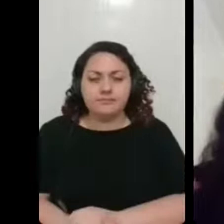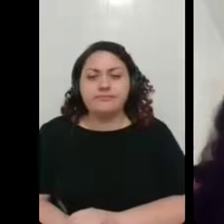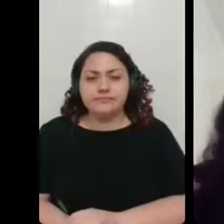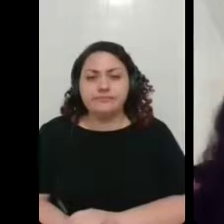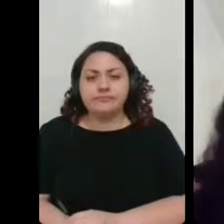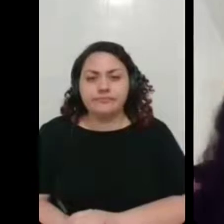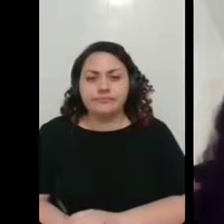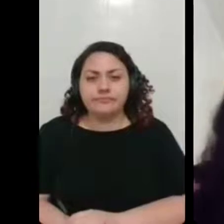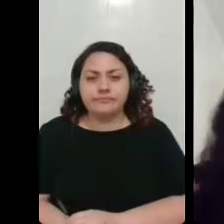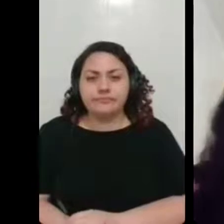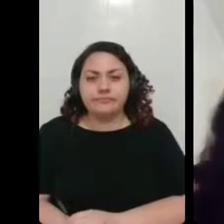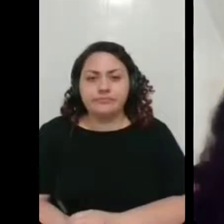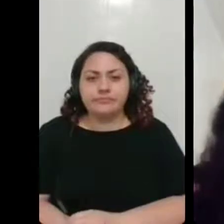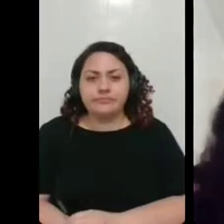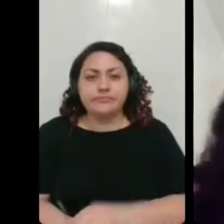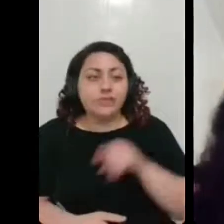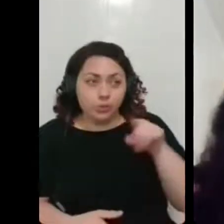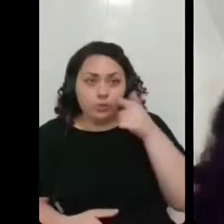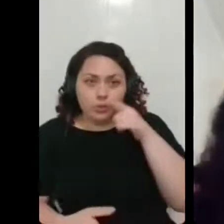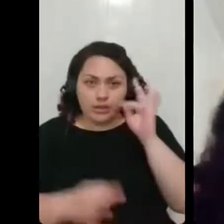Sim, sim. E aí, tu fez esse tratamento?